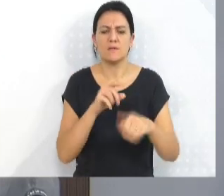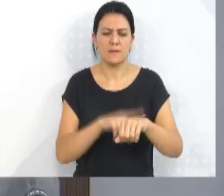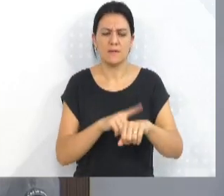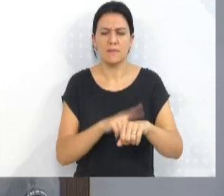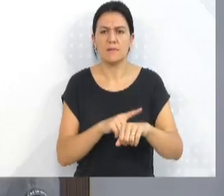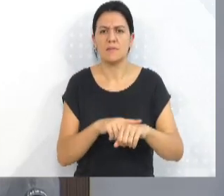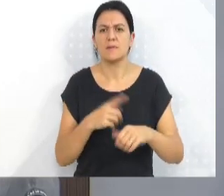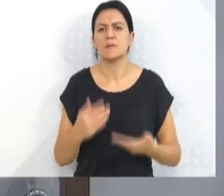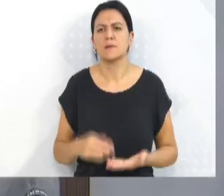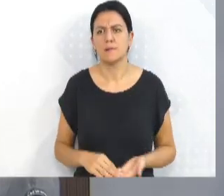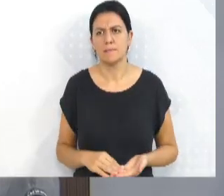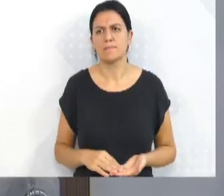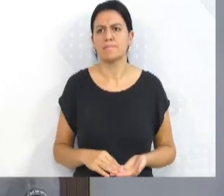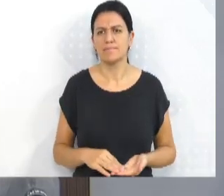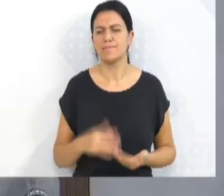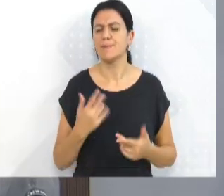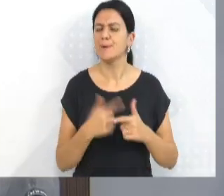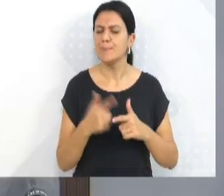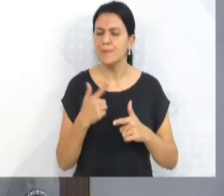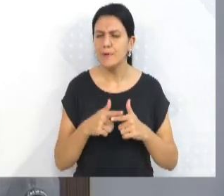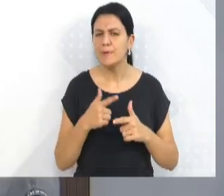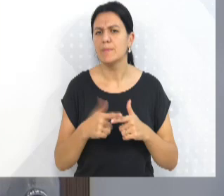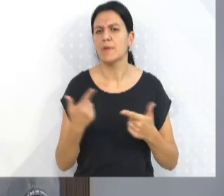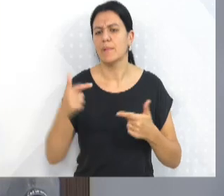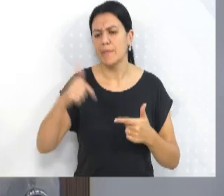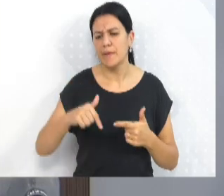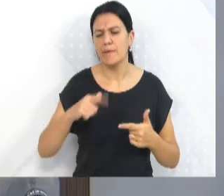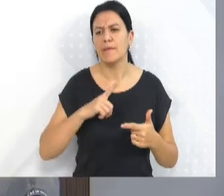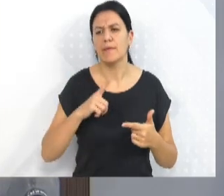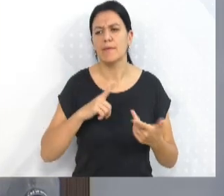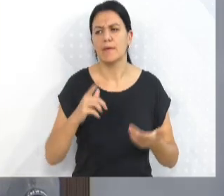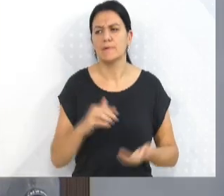toda essa situação caótica que existe no nosso transporte.